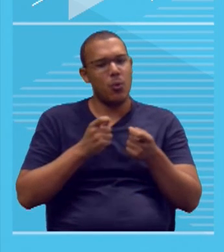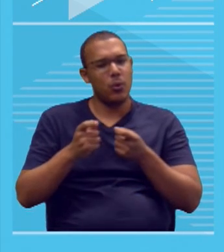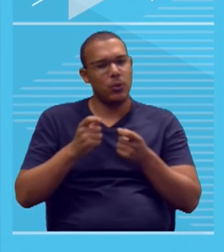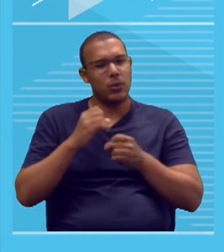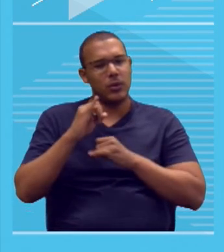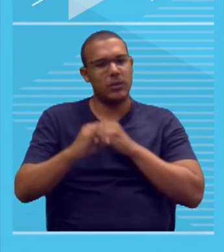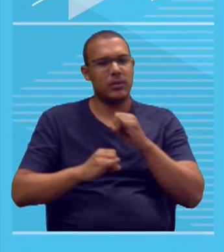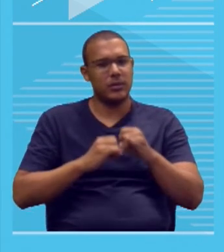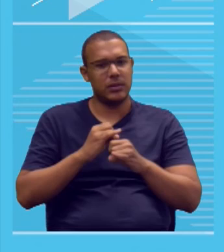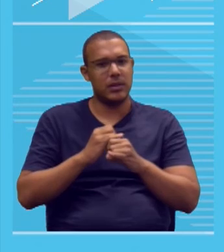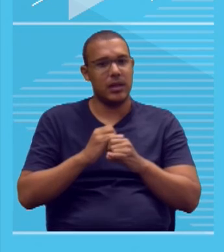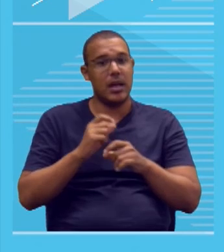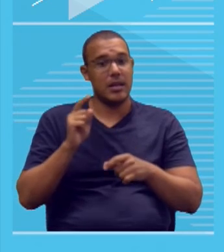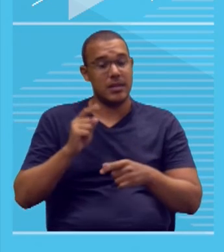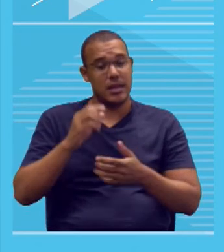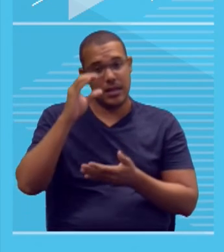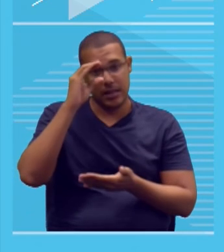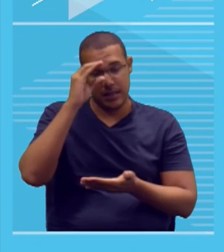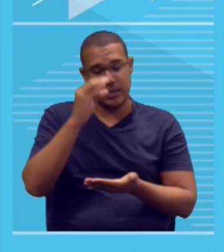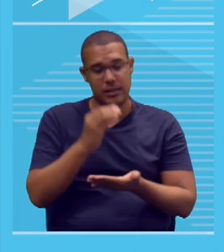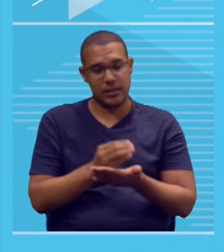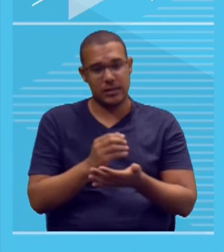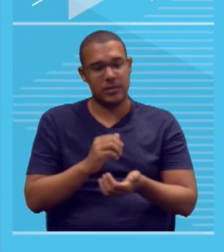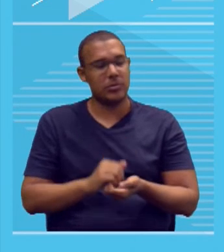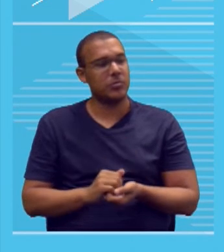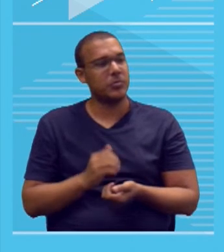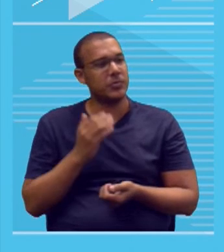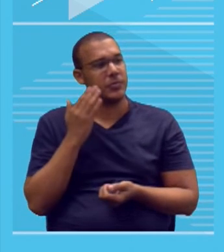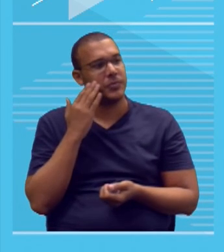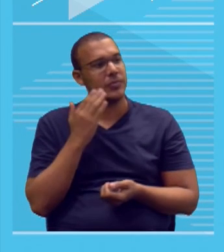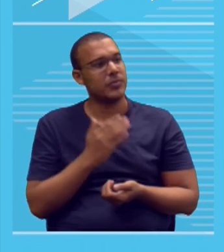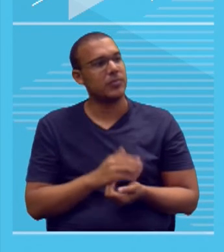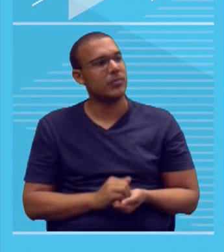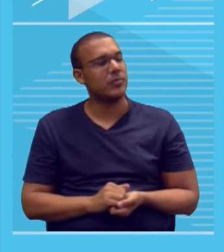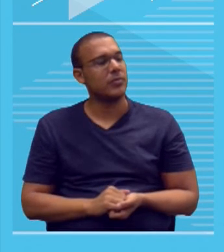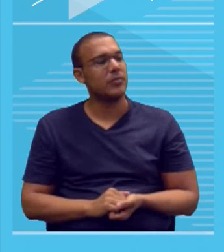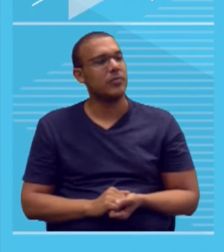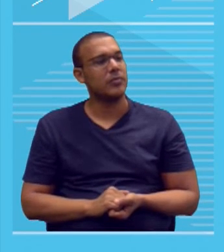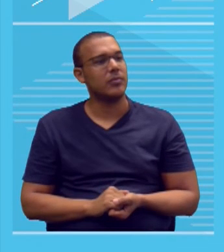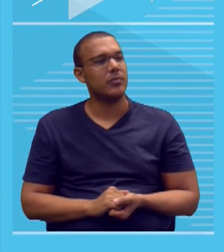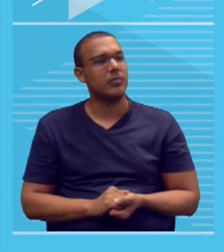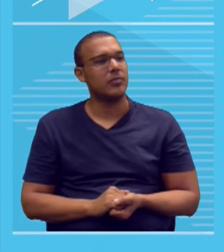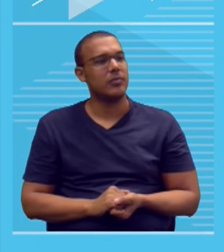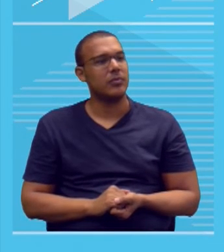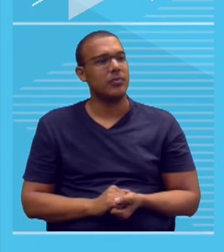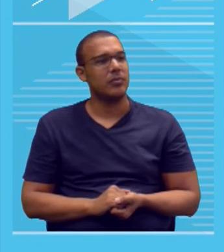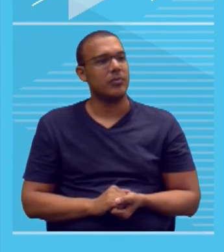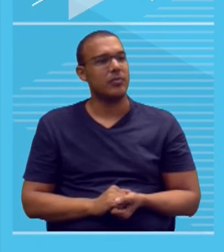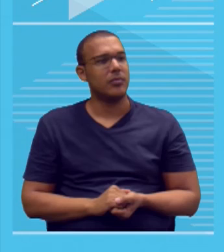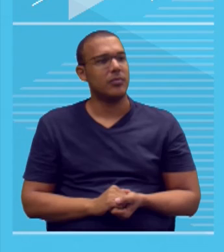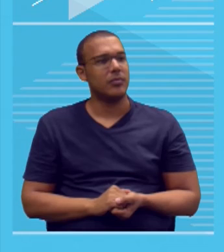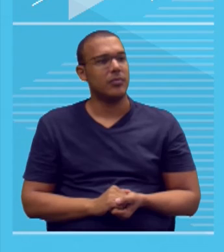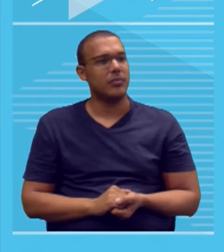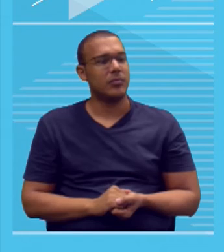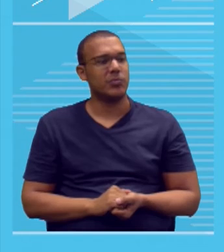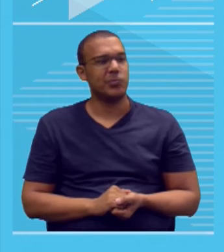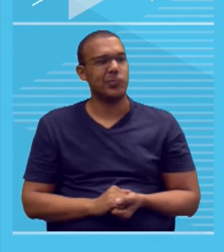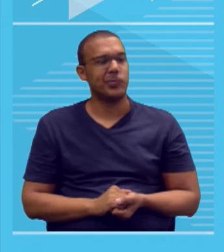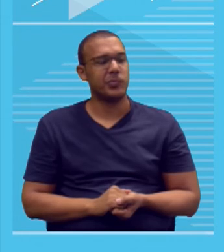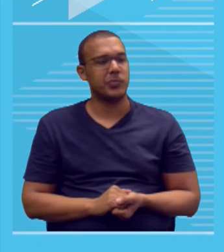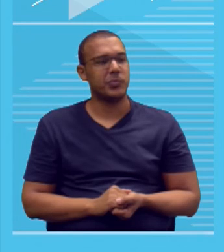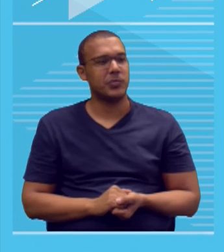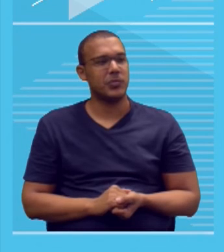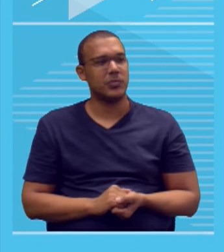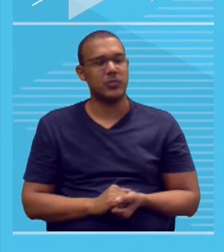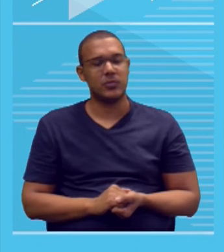Essa é a tese. Aí, por isso, torna-se necessário o debate acerca da manipulação comportamental do usuário pelo controle